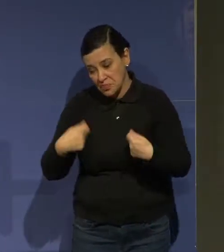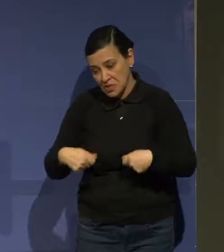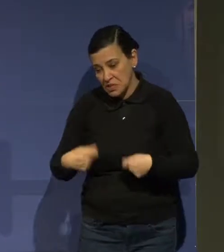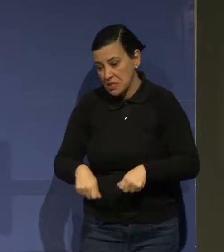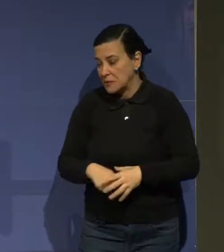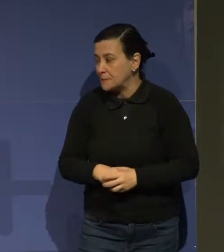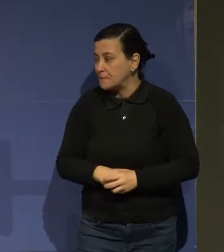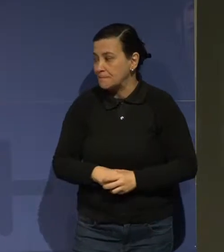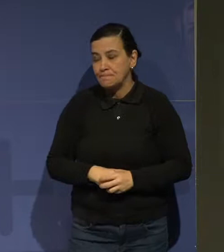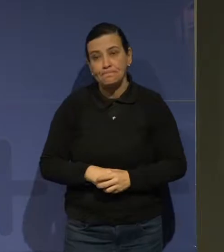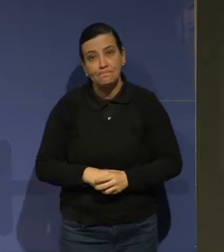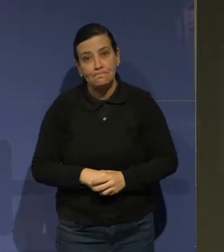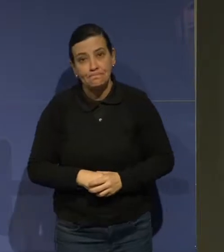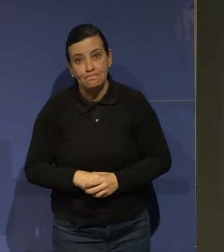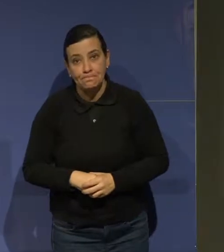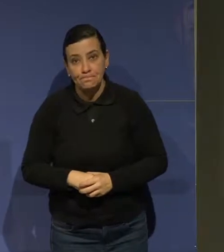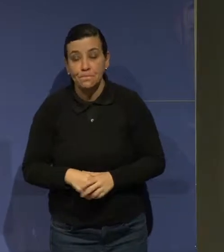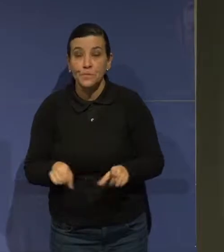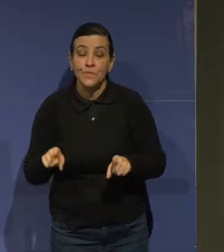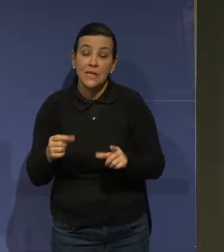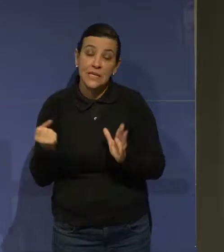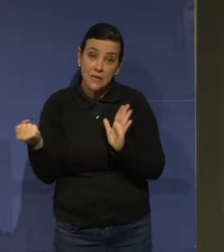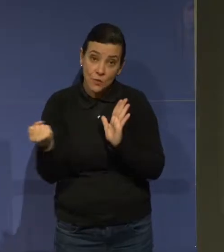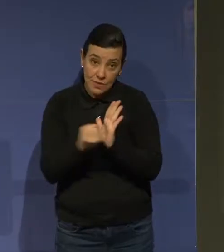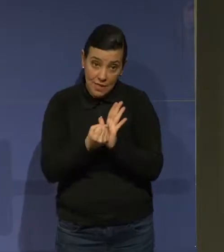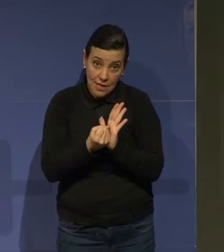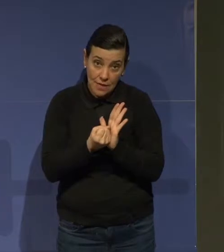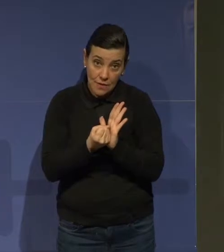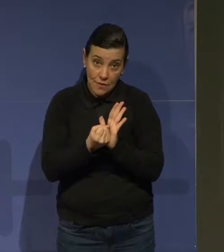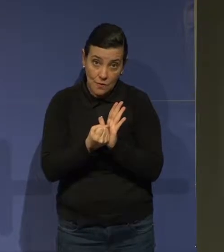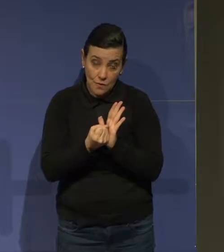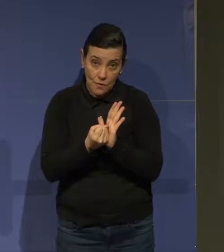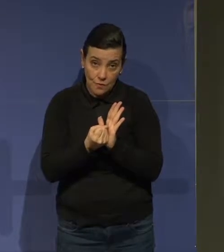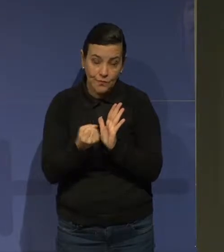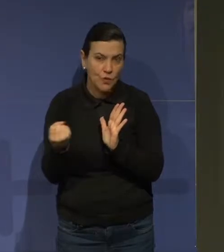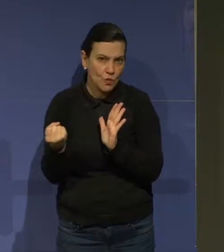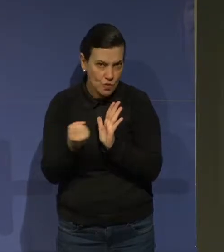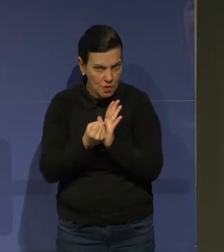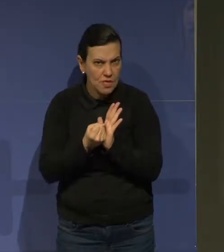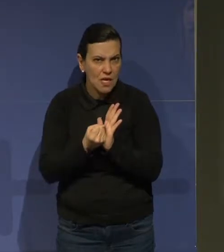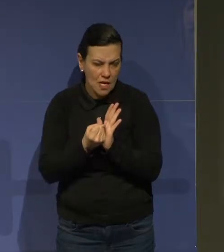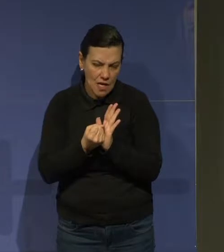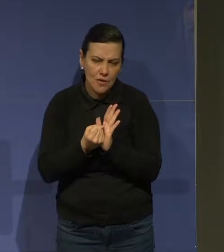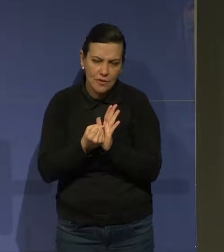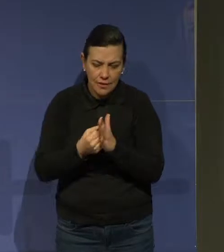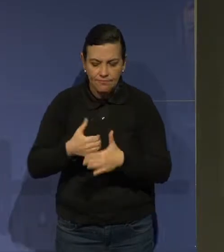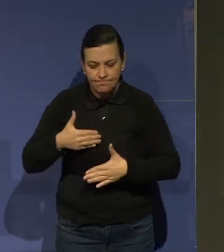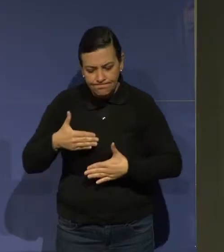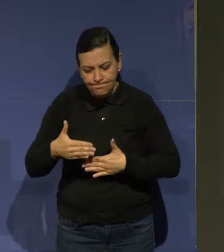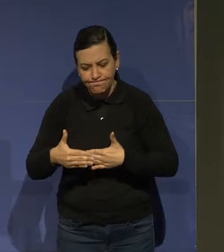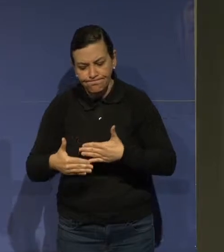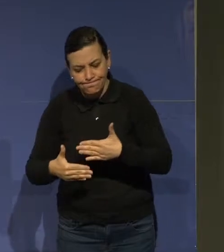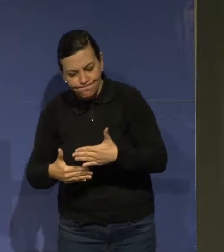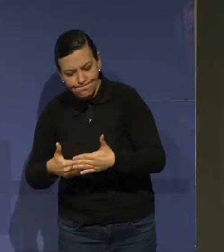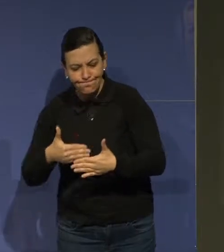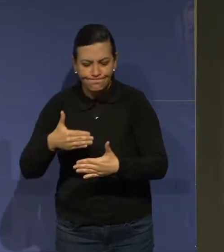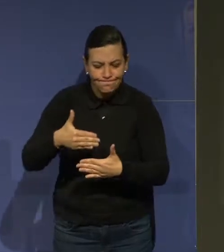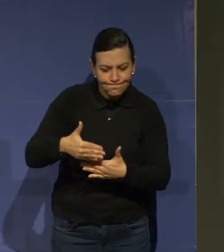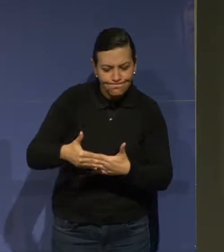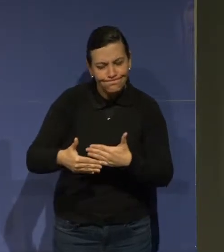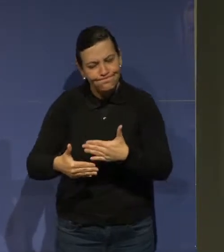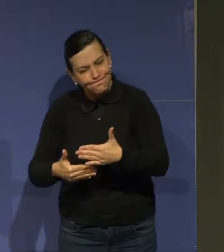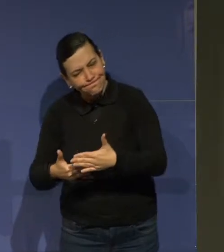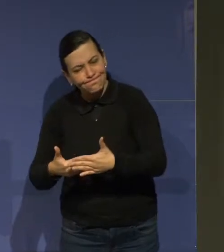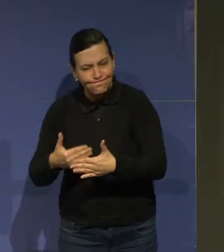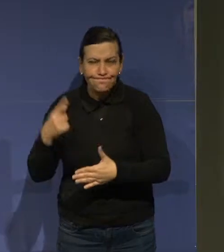Então, o CIL está engatinhando o edifício, soa muito mais